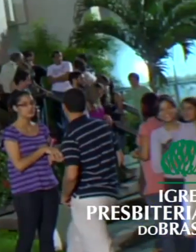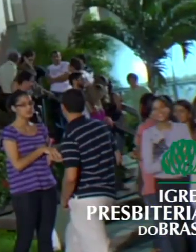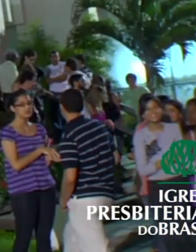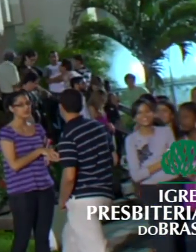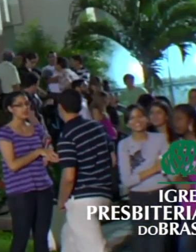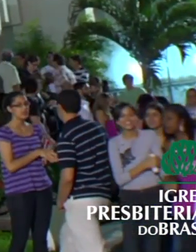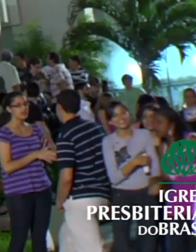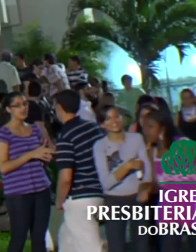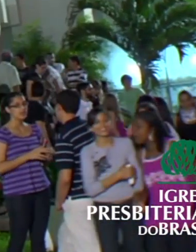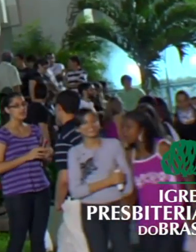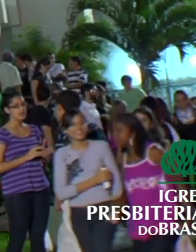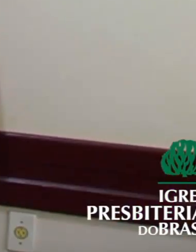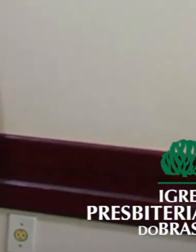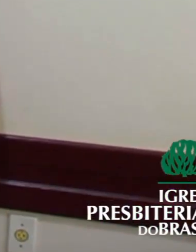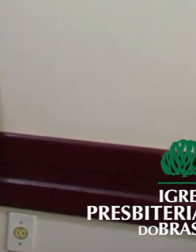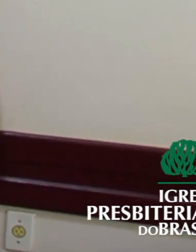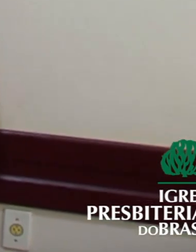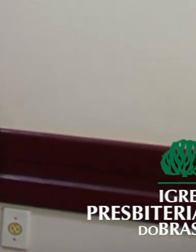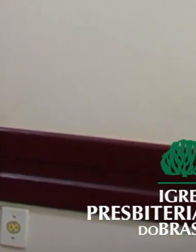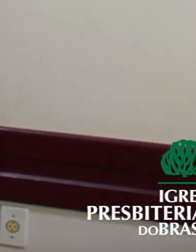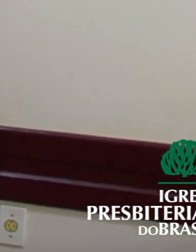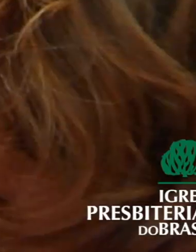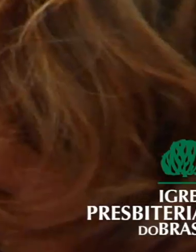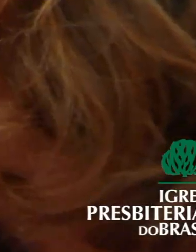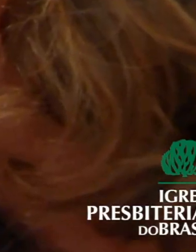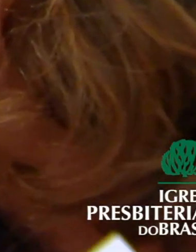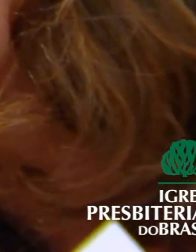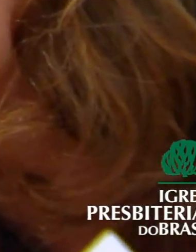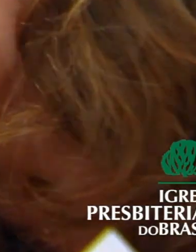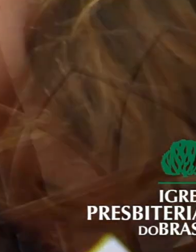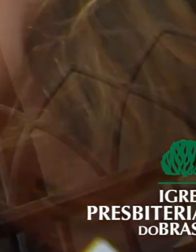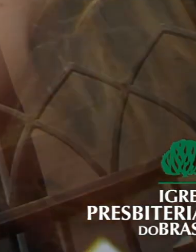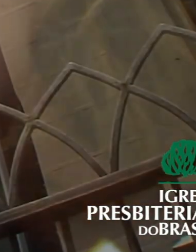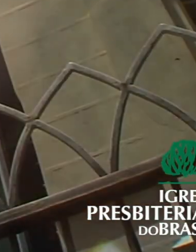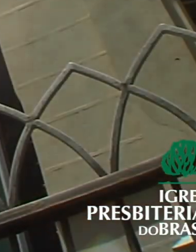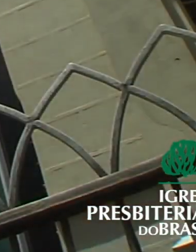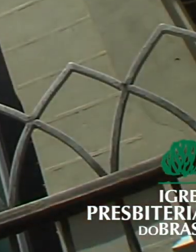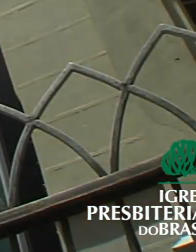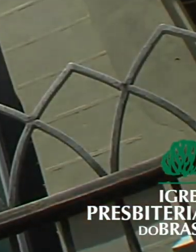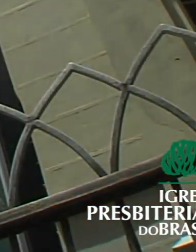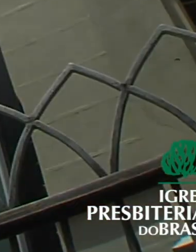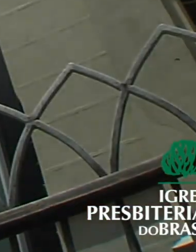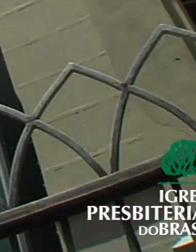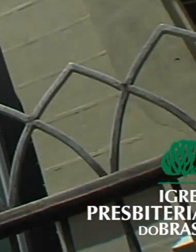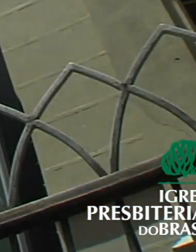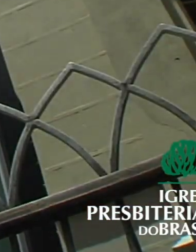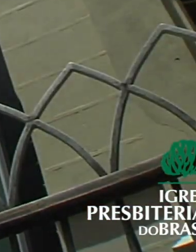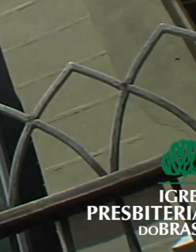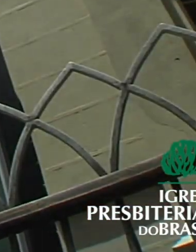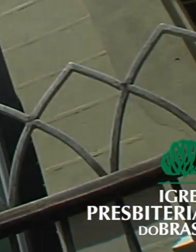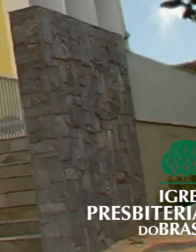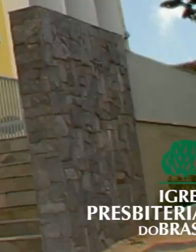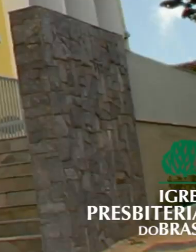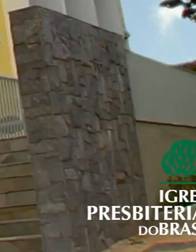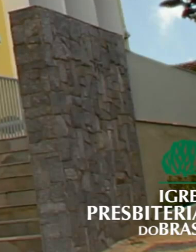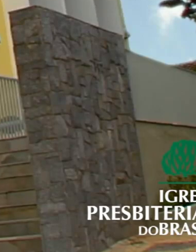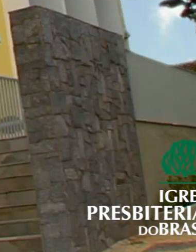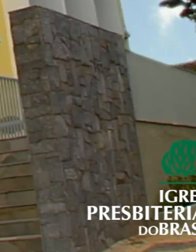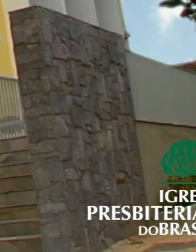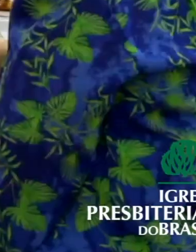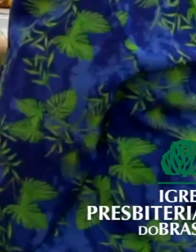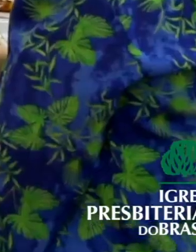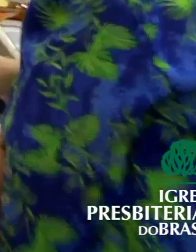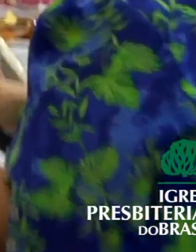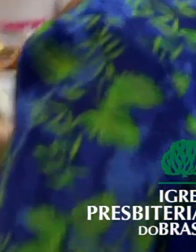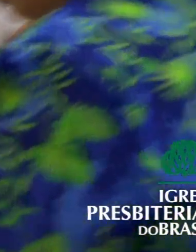apresentar o evangelho da graça de Jesus aos brasileiros. Ao longo desses 160 anos de história, o ideal